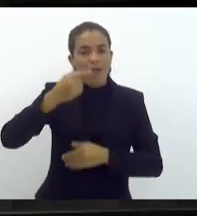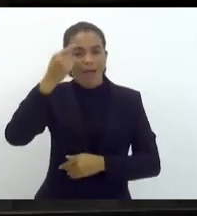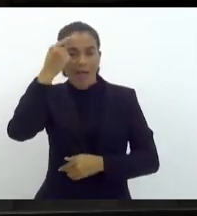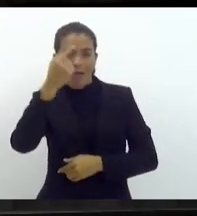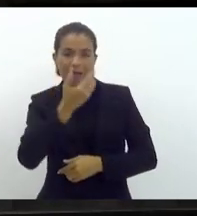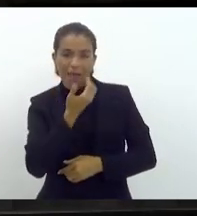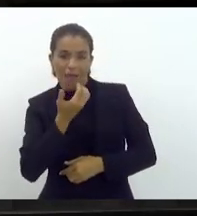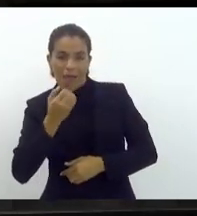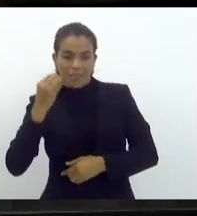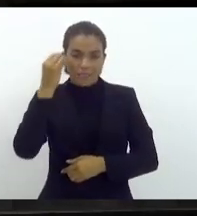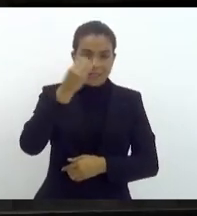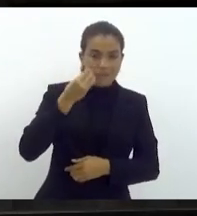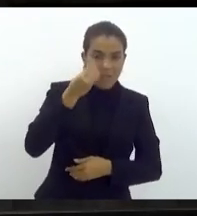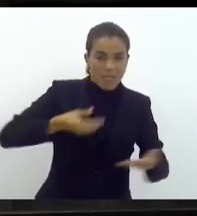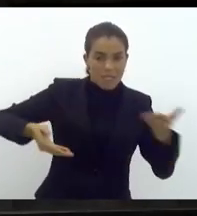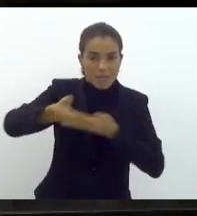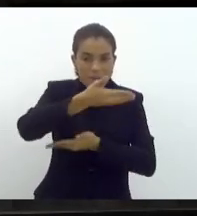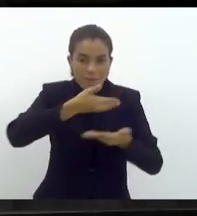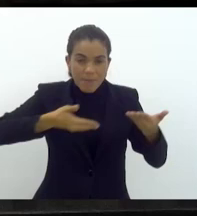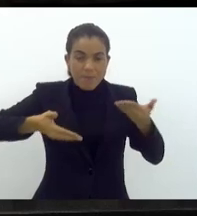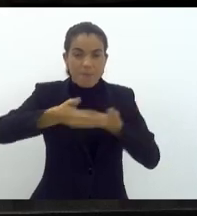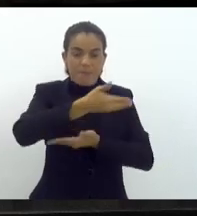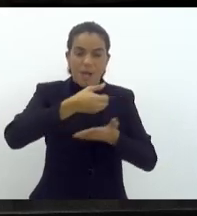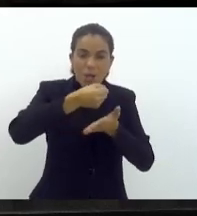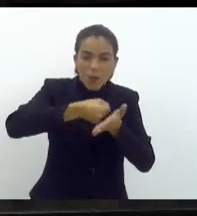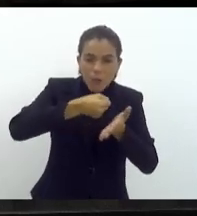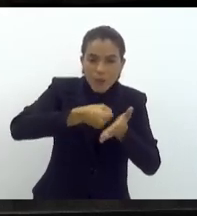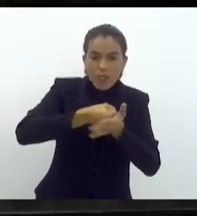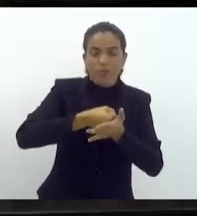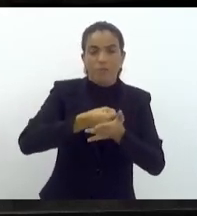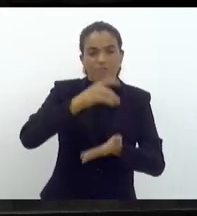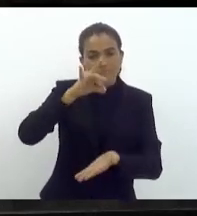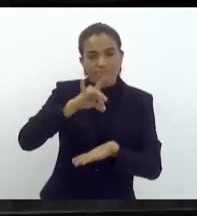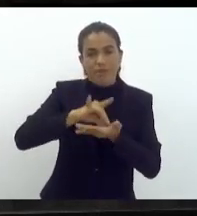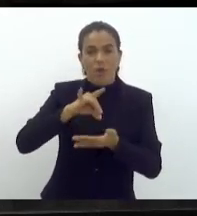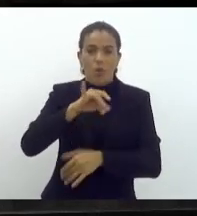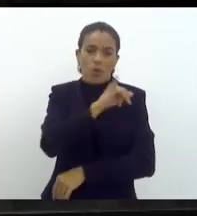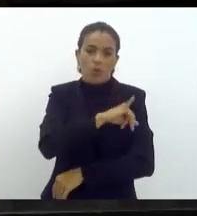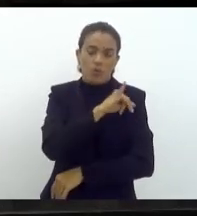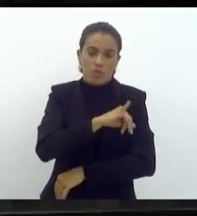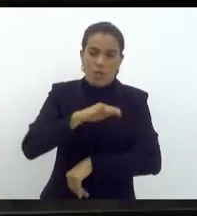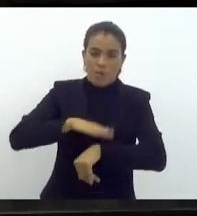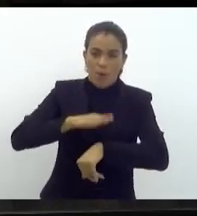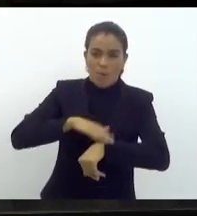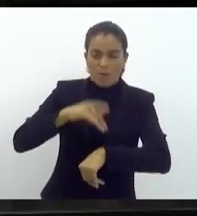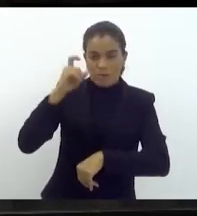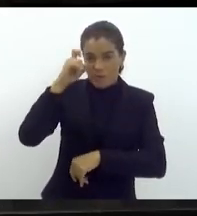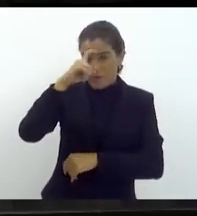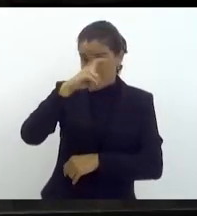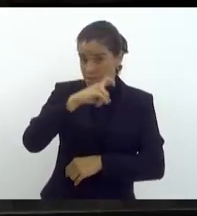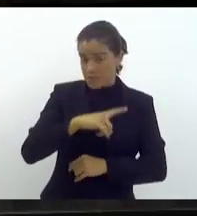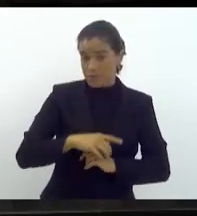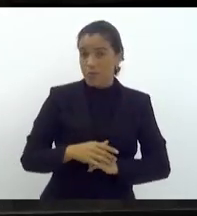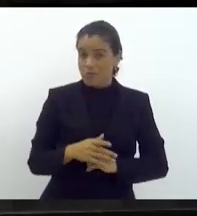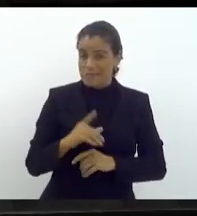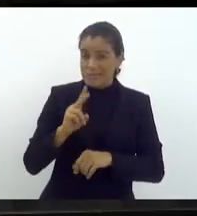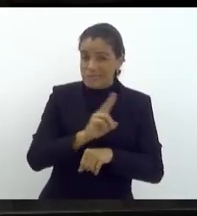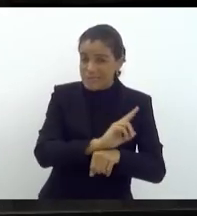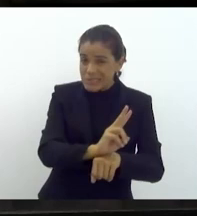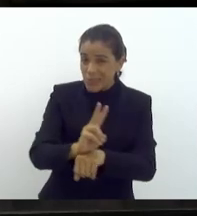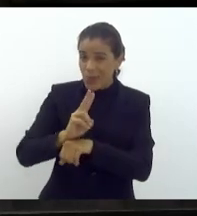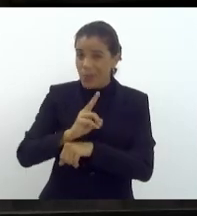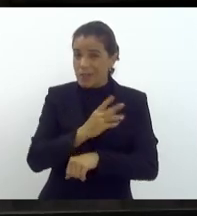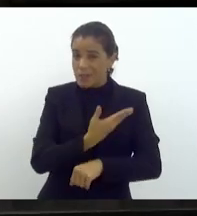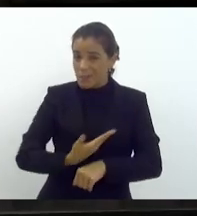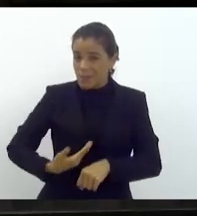experiência com a senhora, com todos os deputados que estão aqui, lutando para que realmente o Rio de Janeiro saia desse momento difícil que está, tanto da segurança pública que dos outros